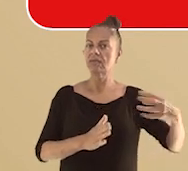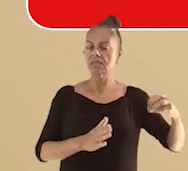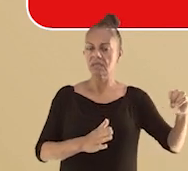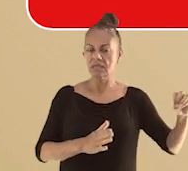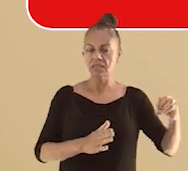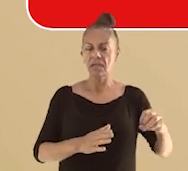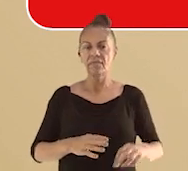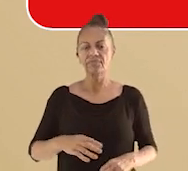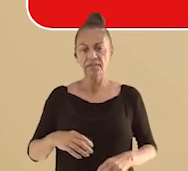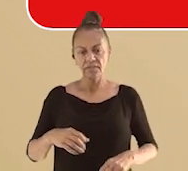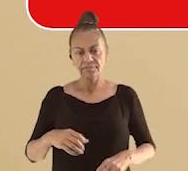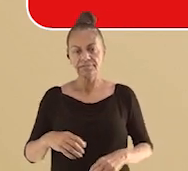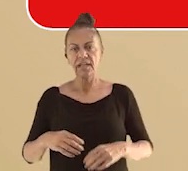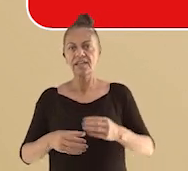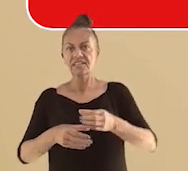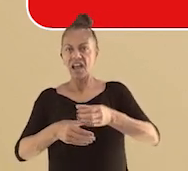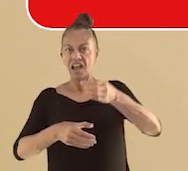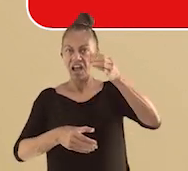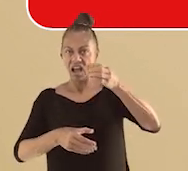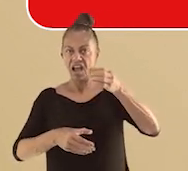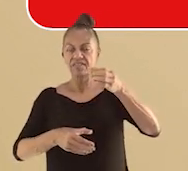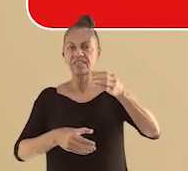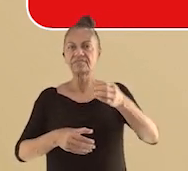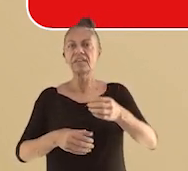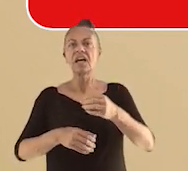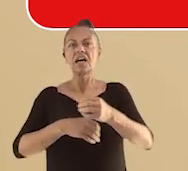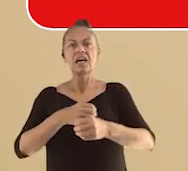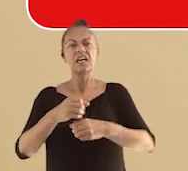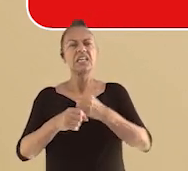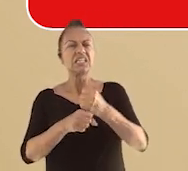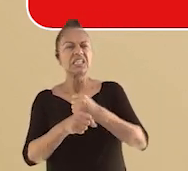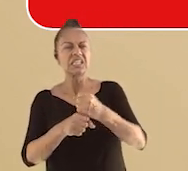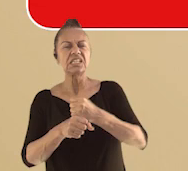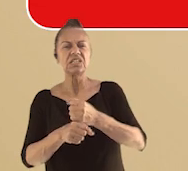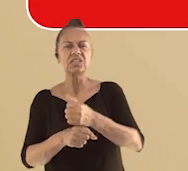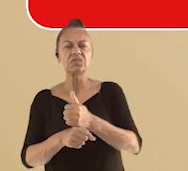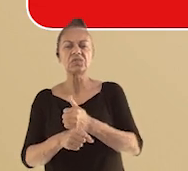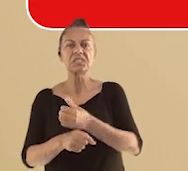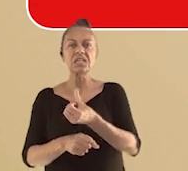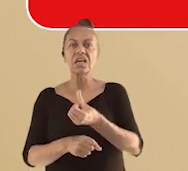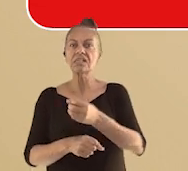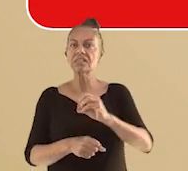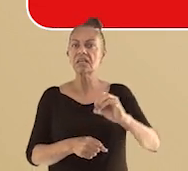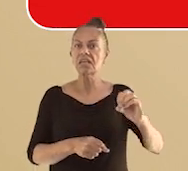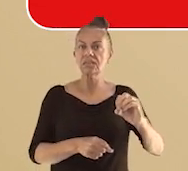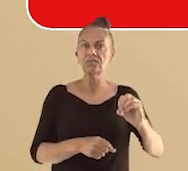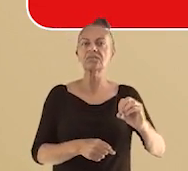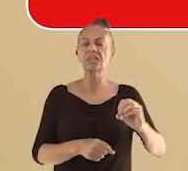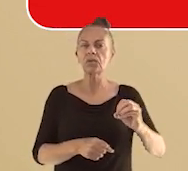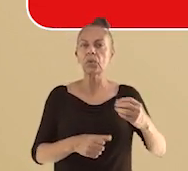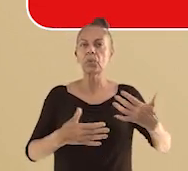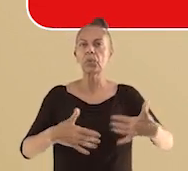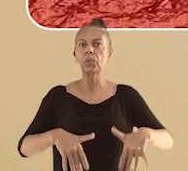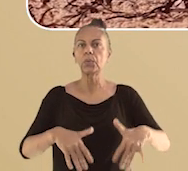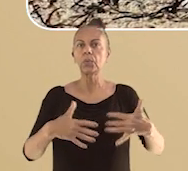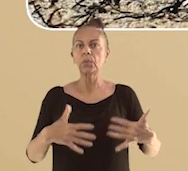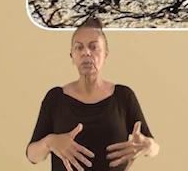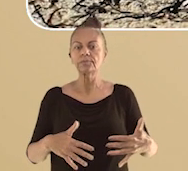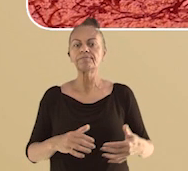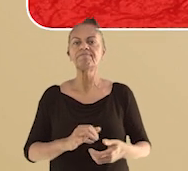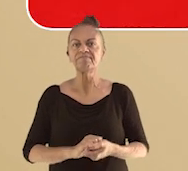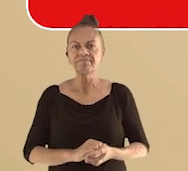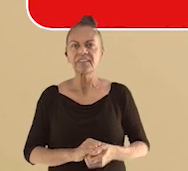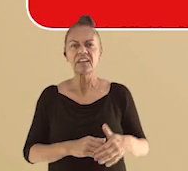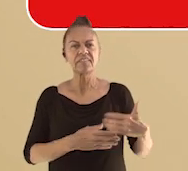demoram de 200 a 600 anos. As hastes flexíveis, mais de 400